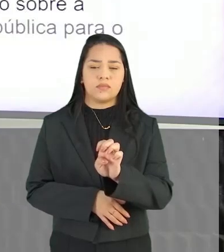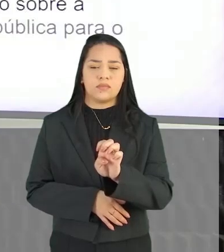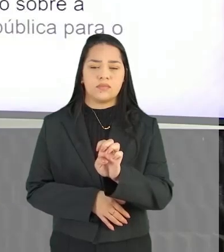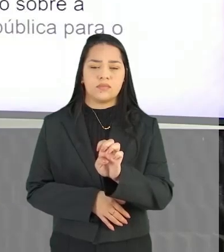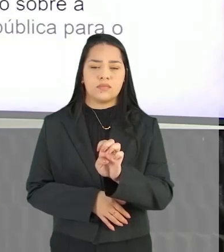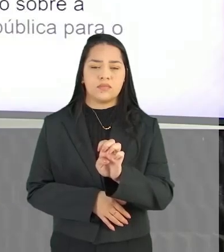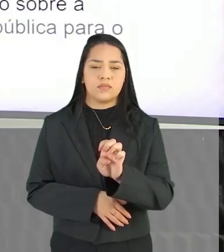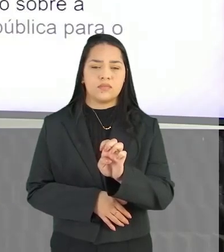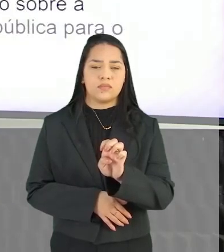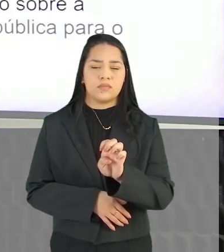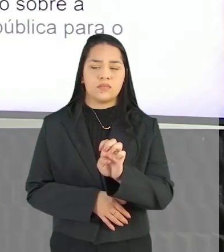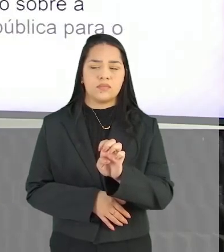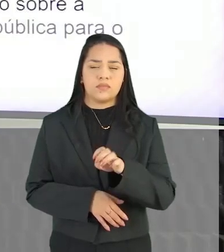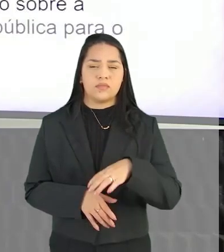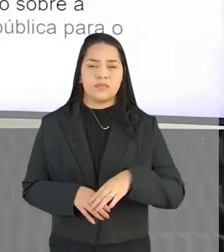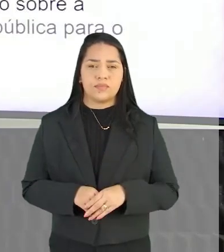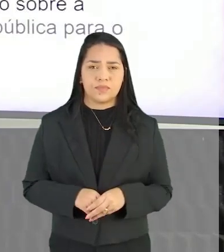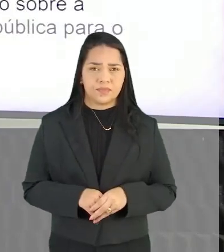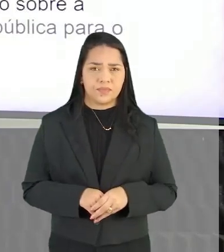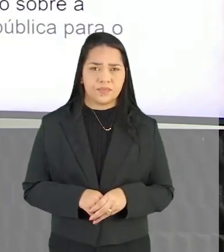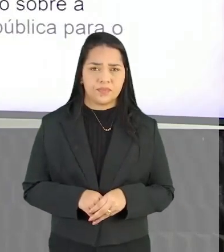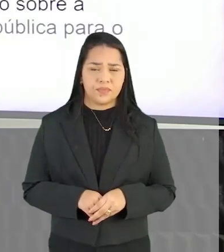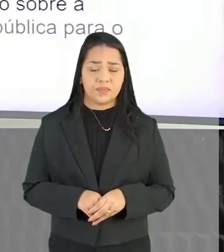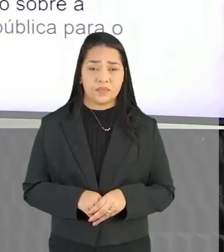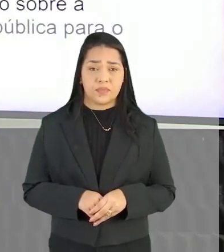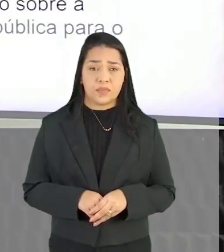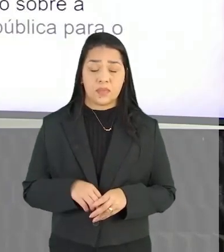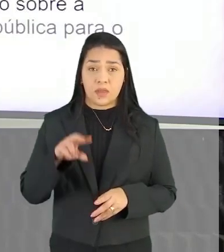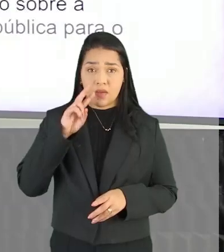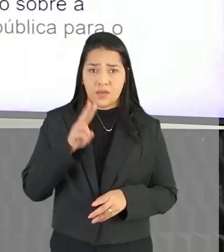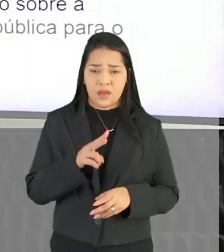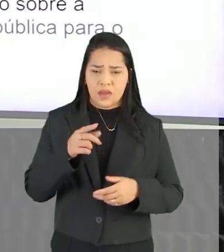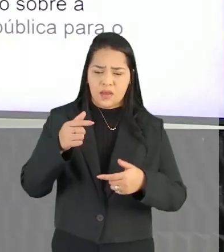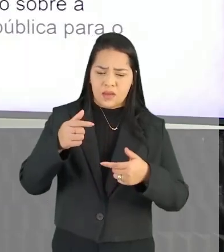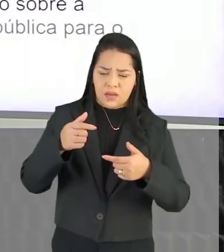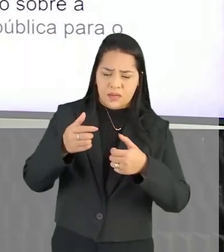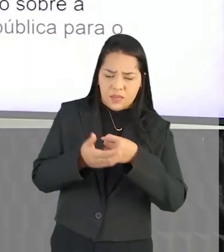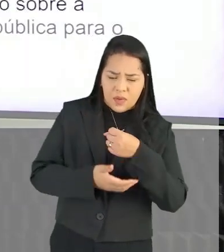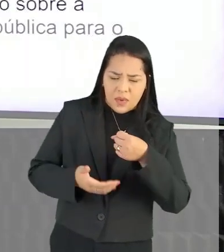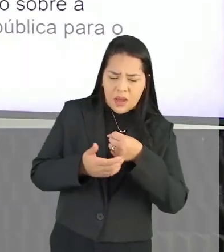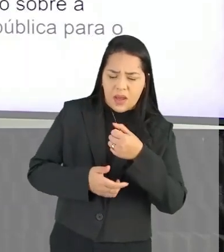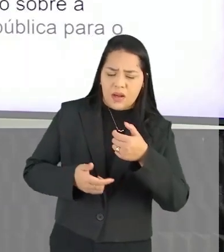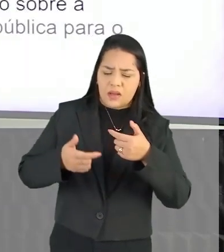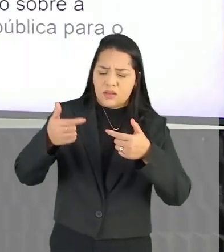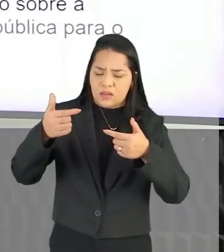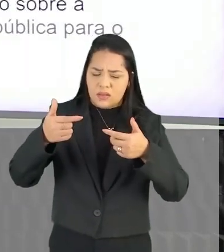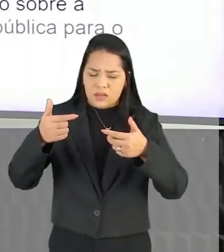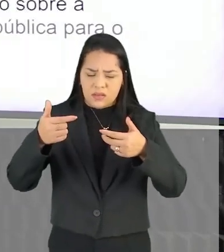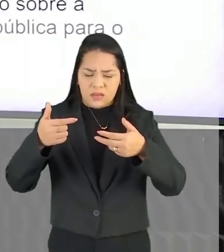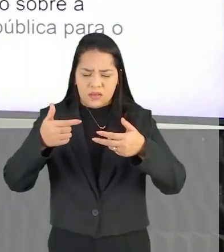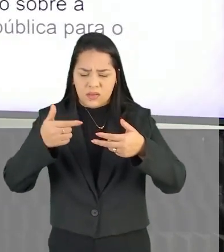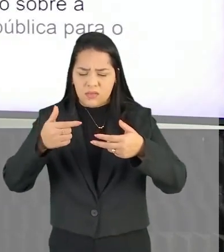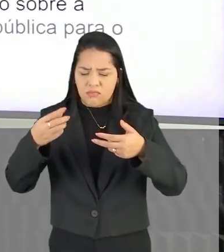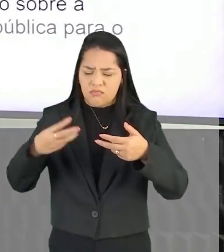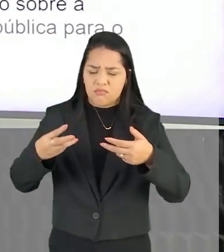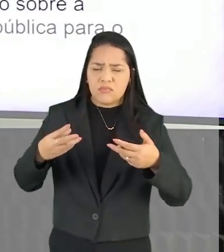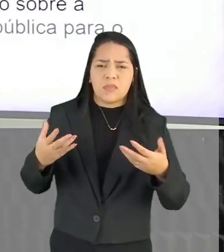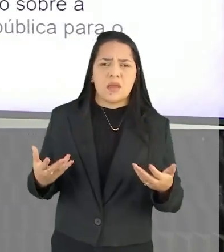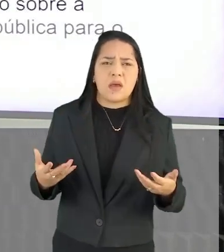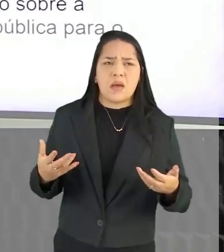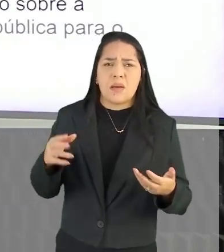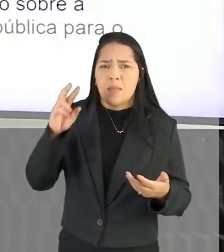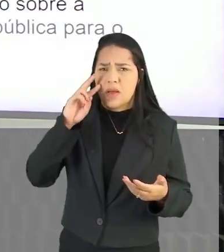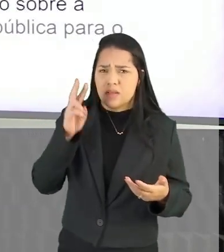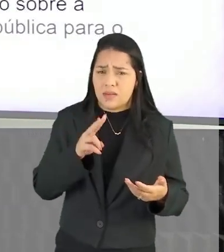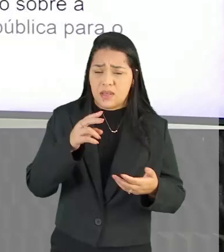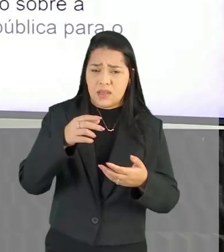de saúde Pública Para o idoso A gente vai ver lá A primária A secundária A terciária Há um destaque Para isso também Mas quando